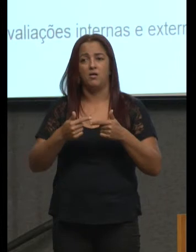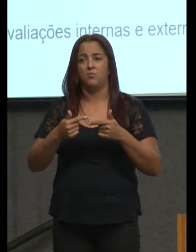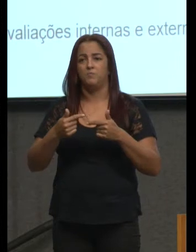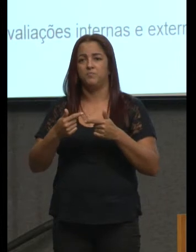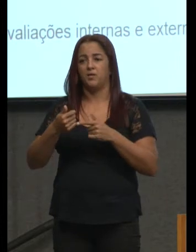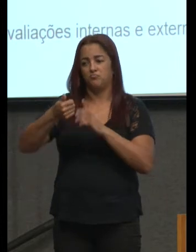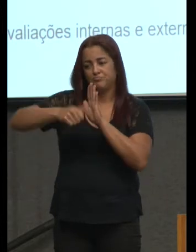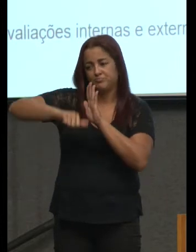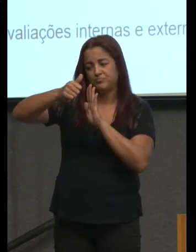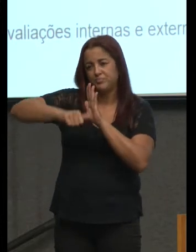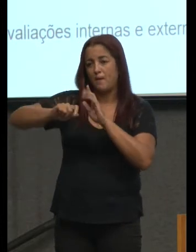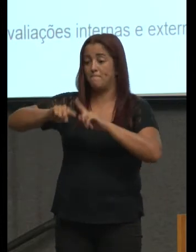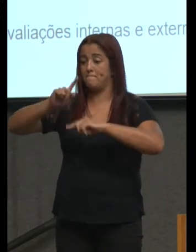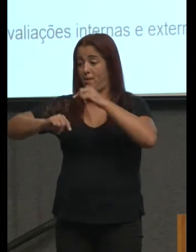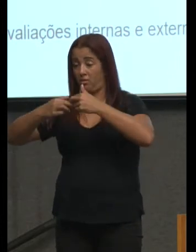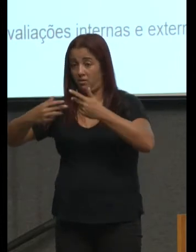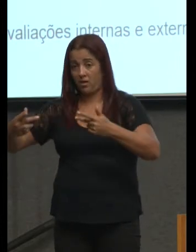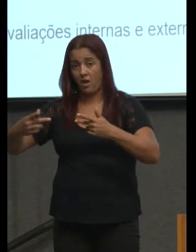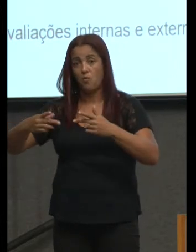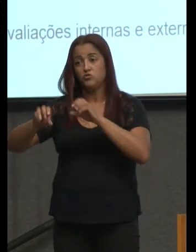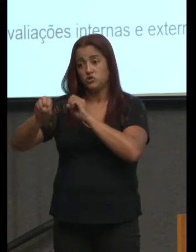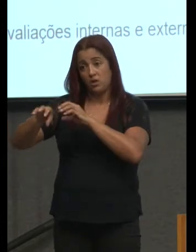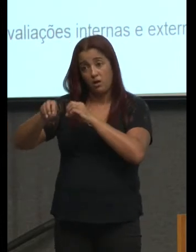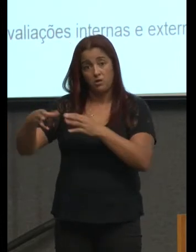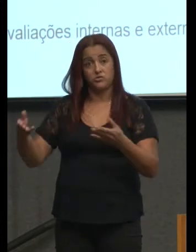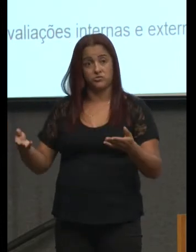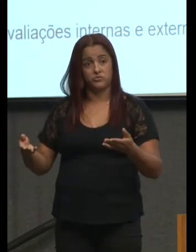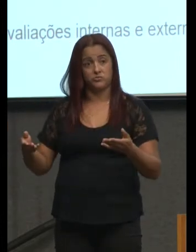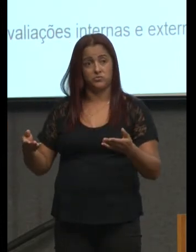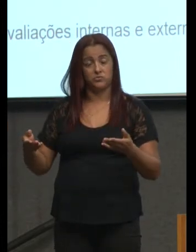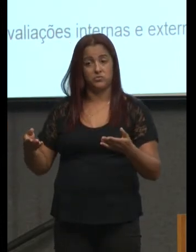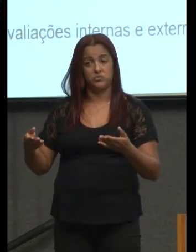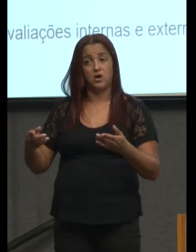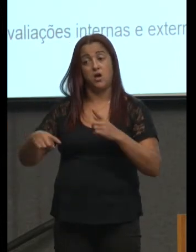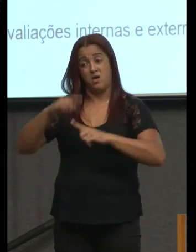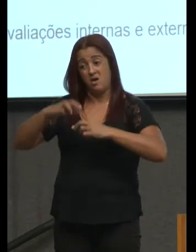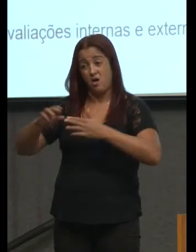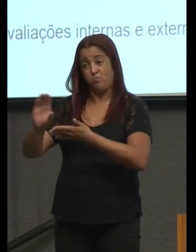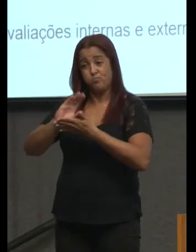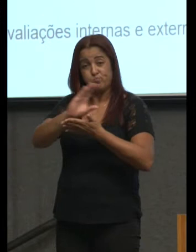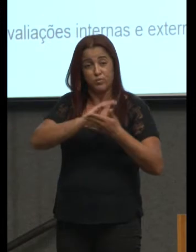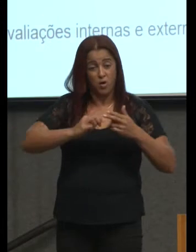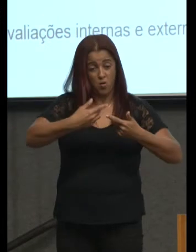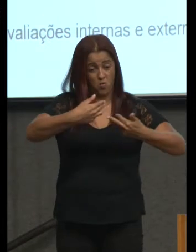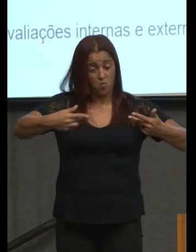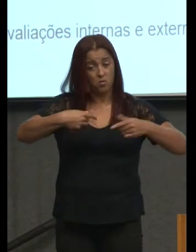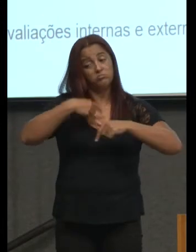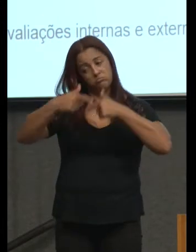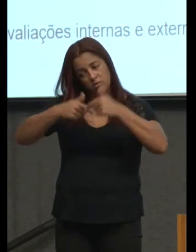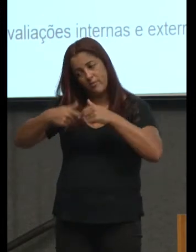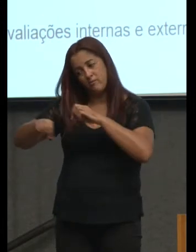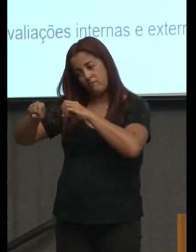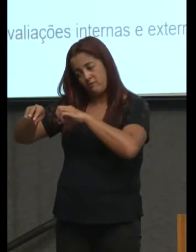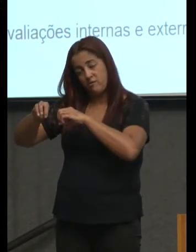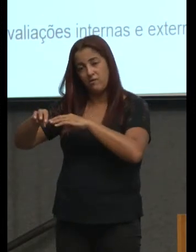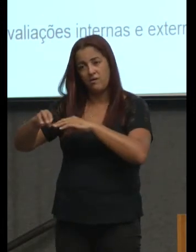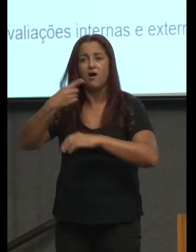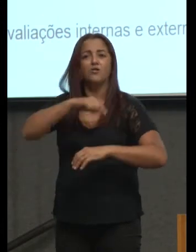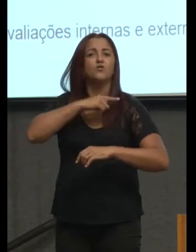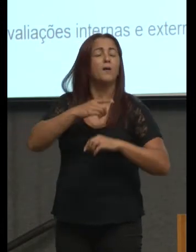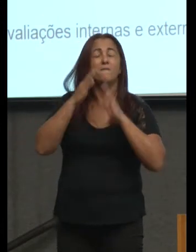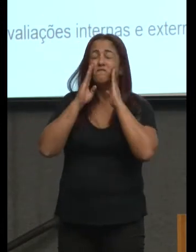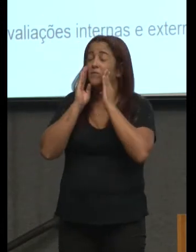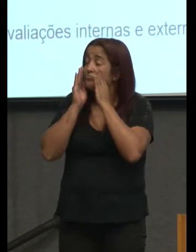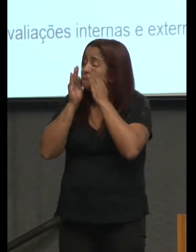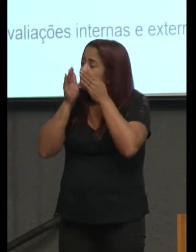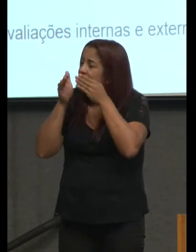materiais didáticos de recursos didáticos avaliação do projeto enfim avaliações no seu sentido amplo a gente é muito focado